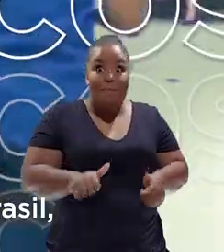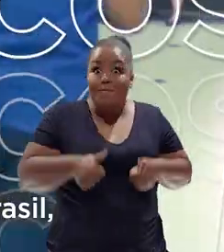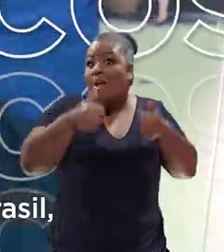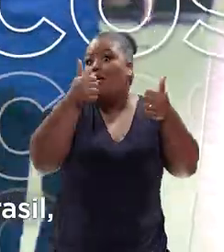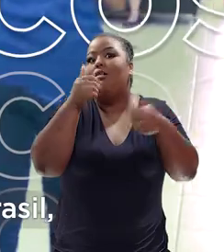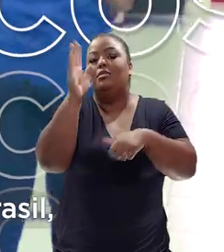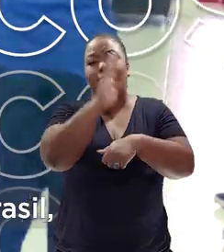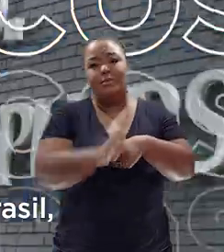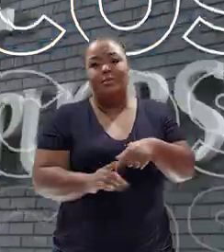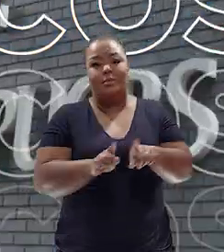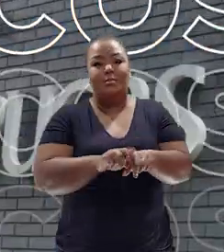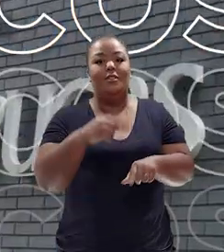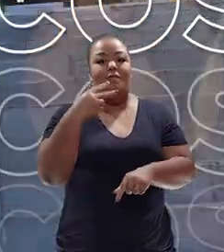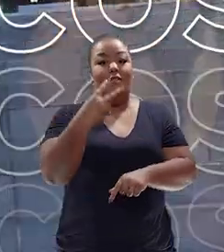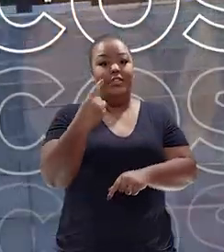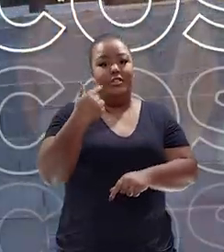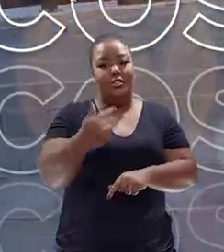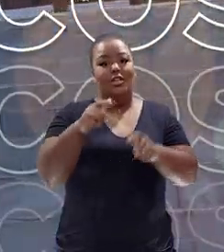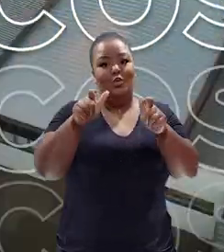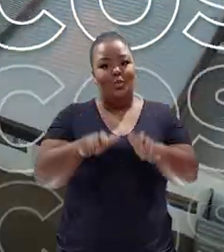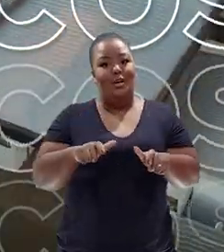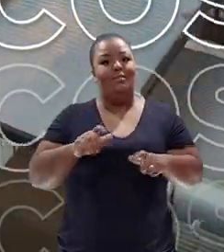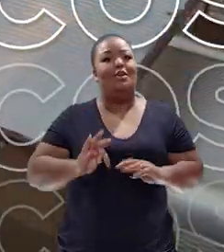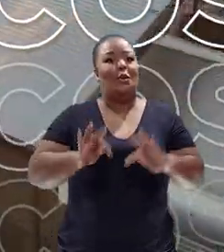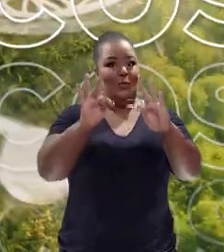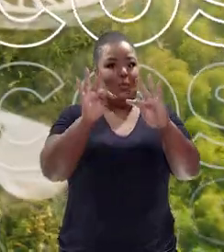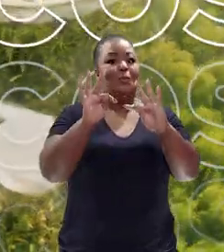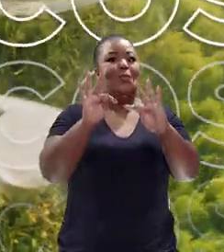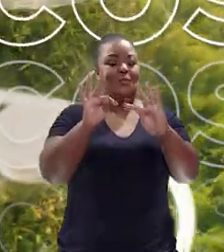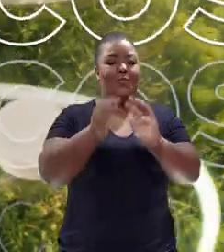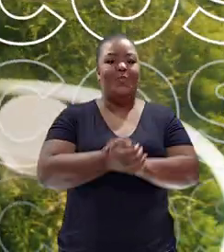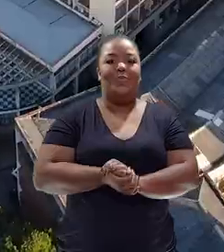dois melhores do Brasil e 27 polos tecnológicos.